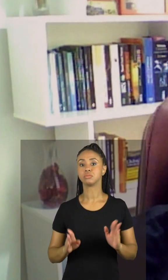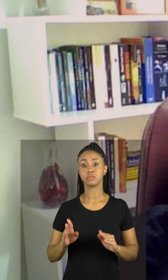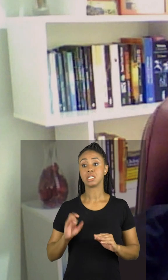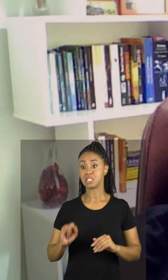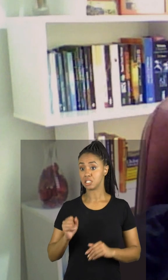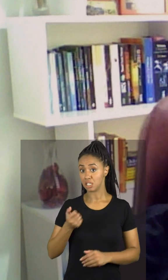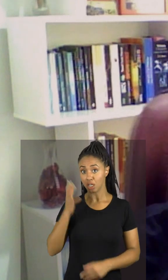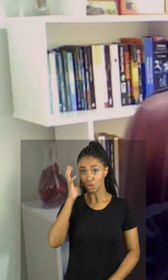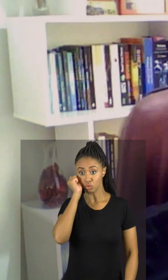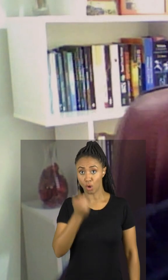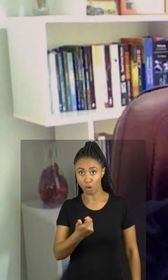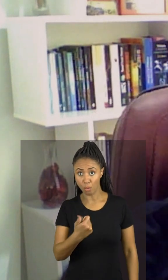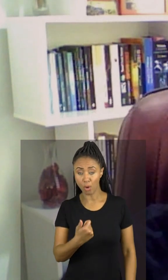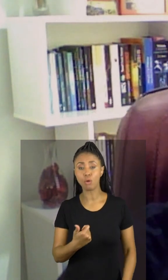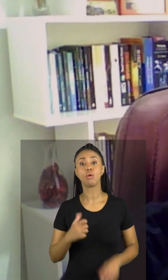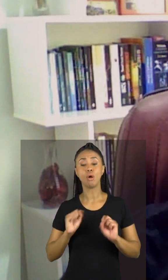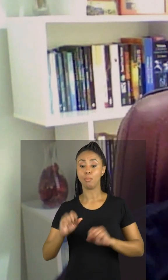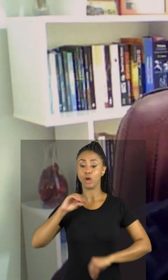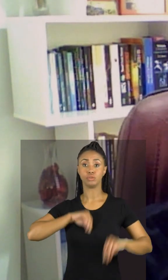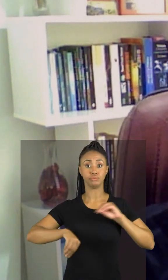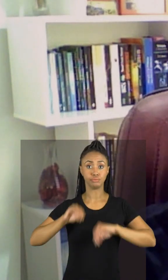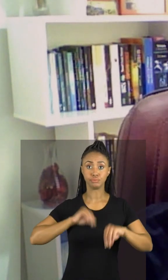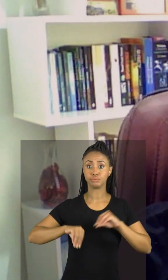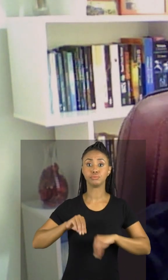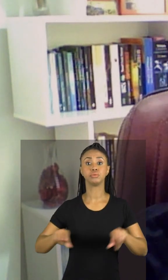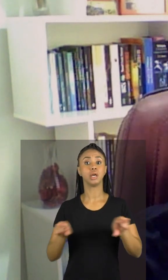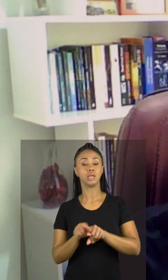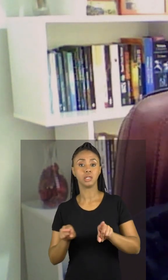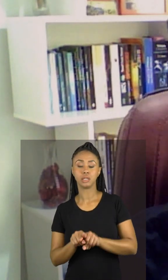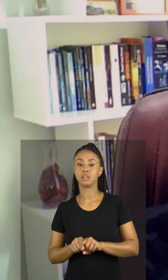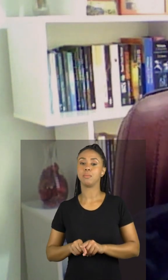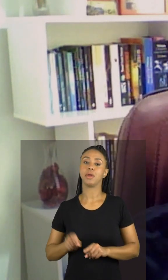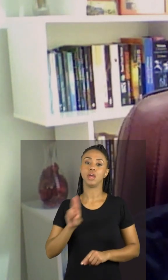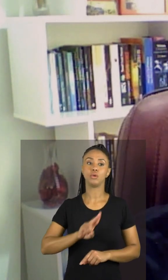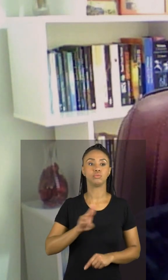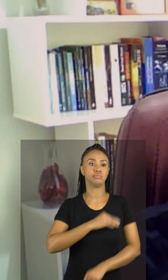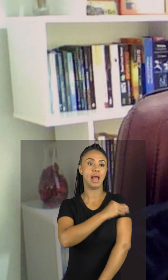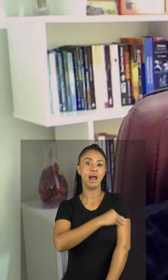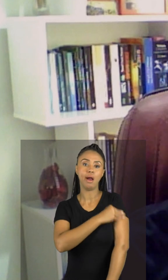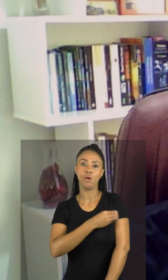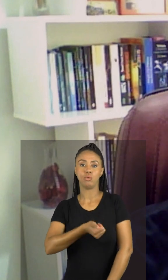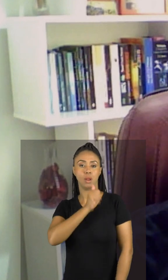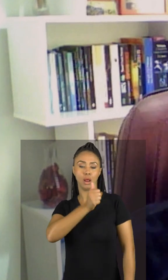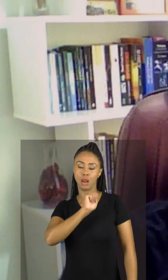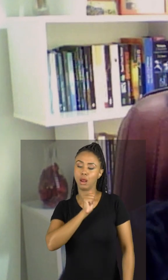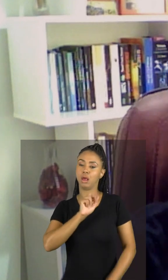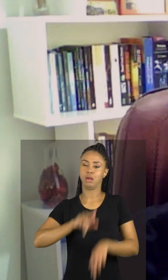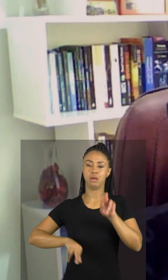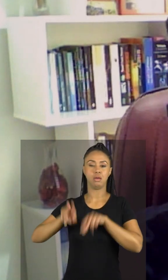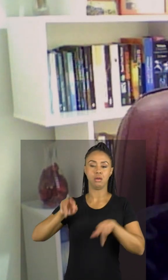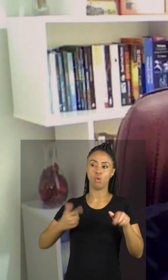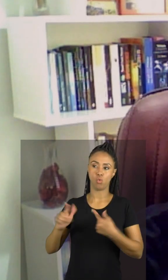depressão e ansiedade. Além de aumentar o risco de abuso de substâncias, como o álcool e de